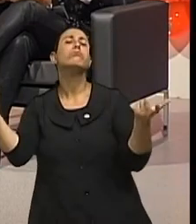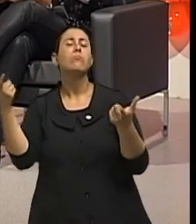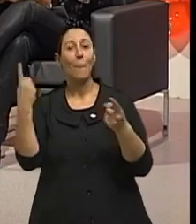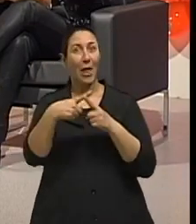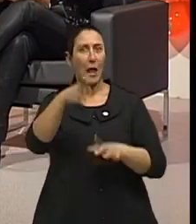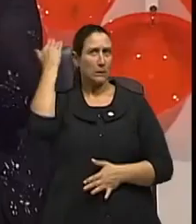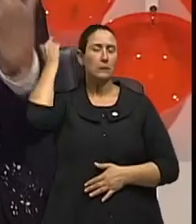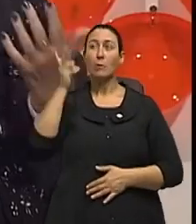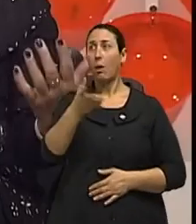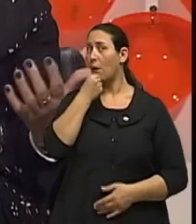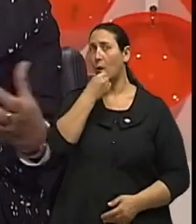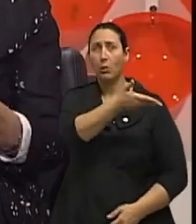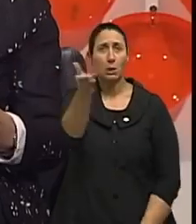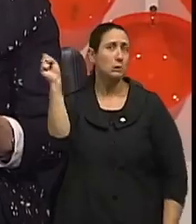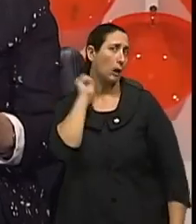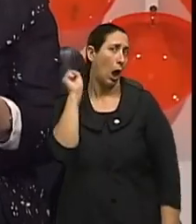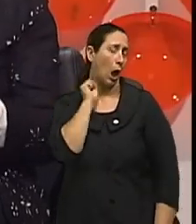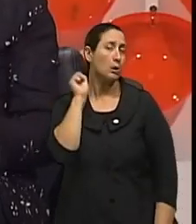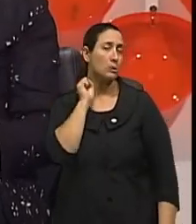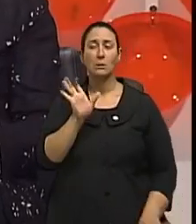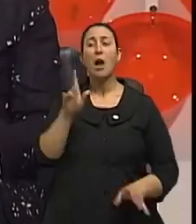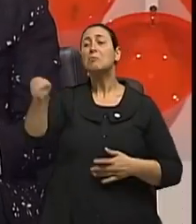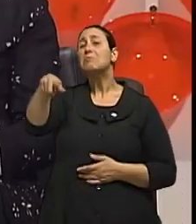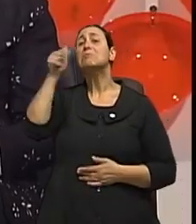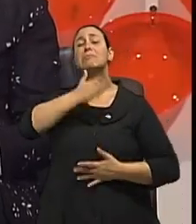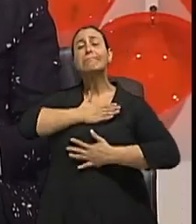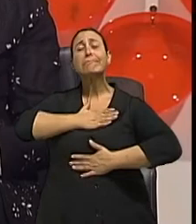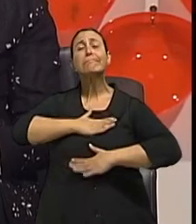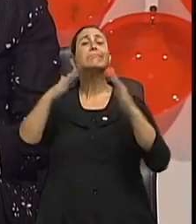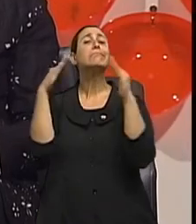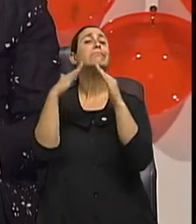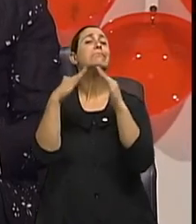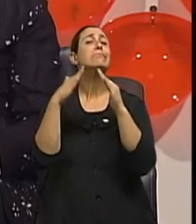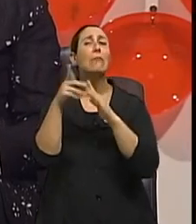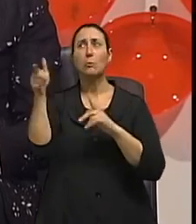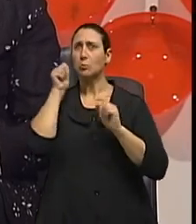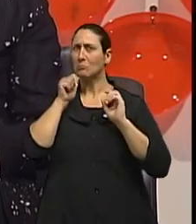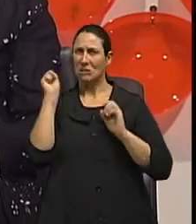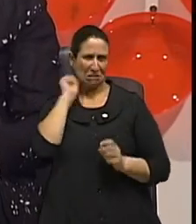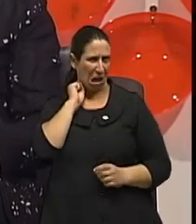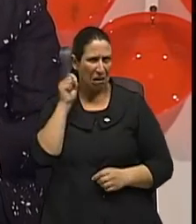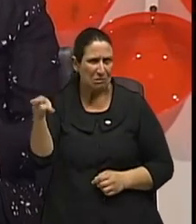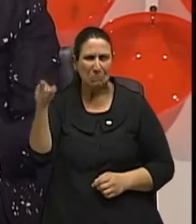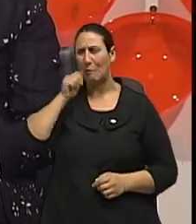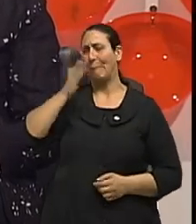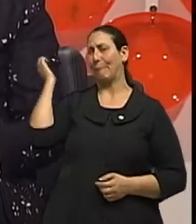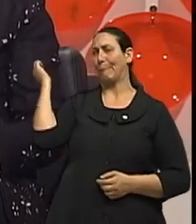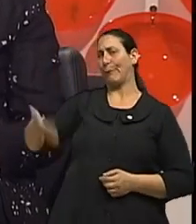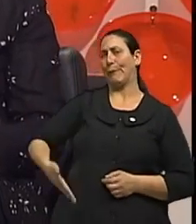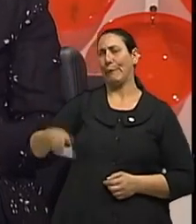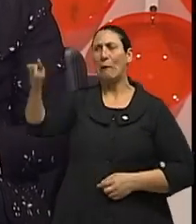Porque antigamente diziam assim, os homens são estressados. As mulheres que cuidavam da casa parece que não podiam e não deviam ter estresse,